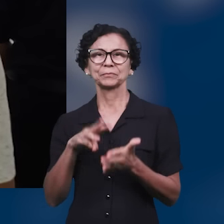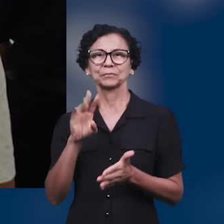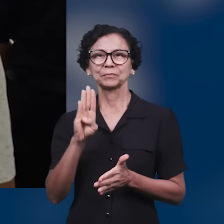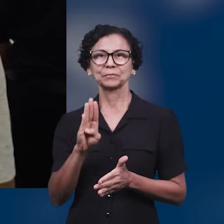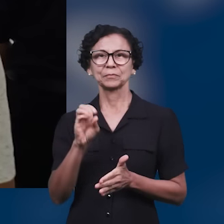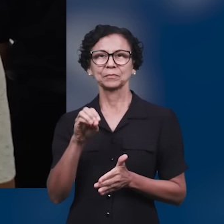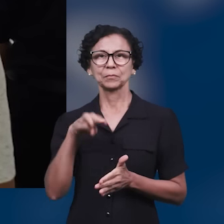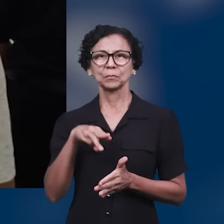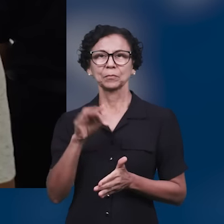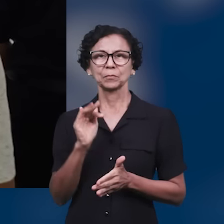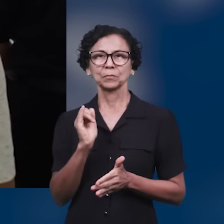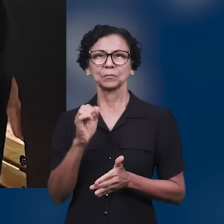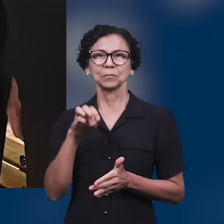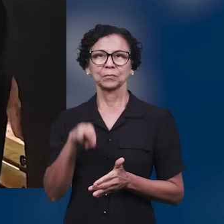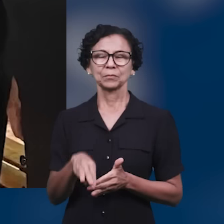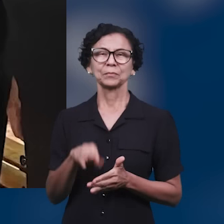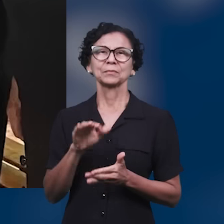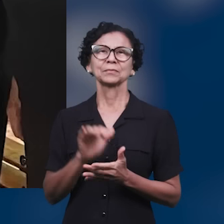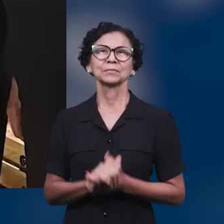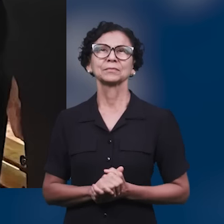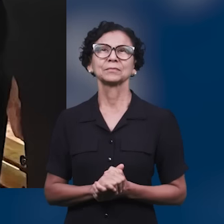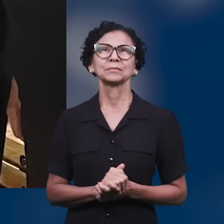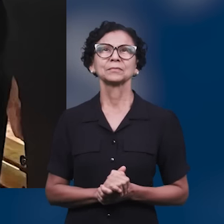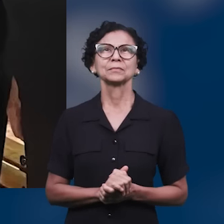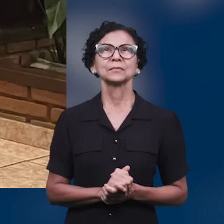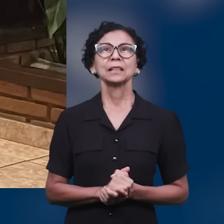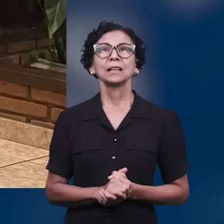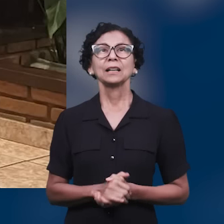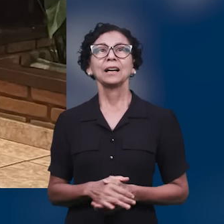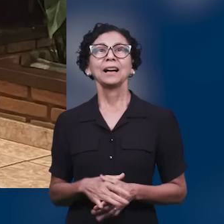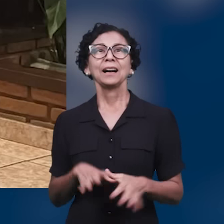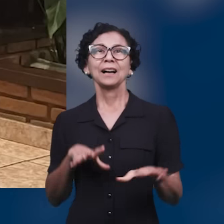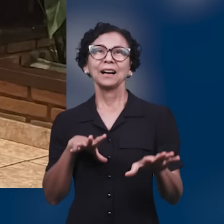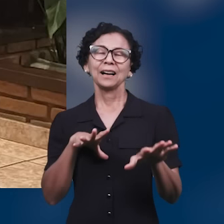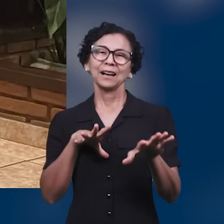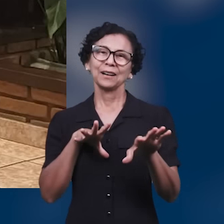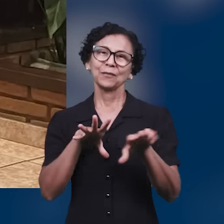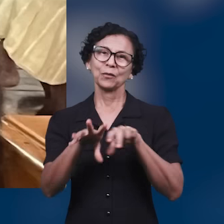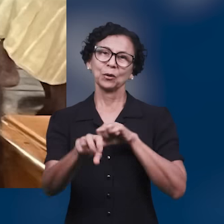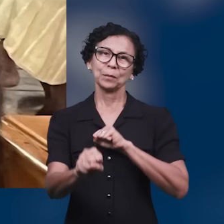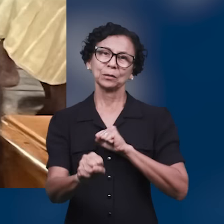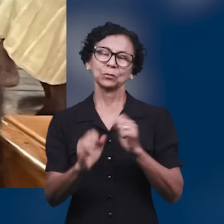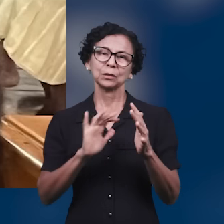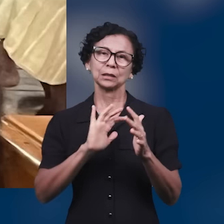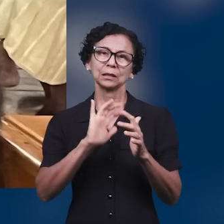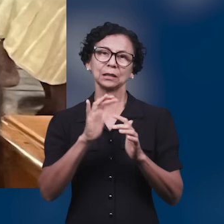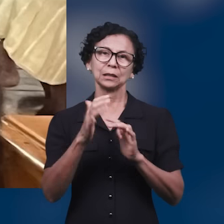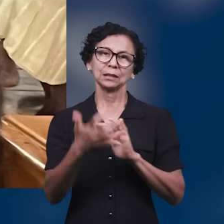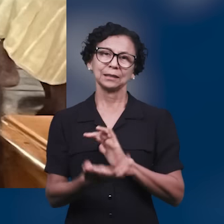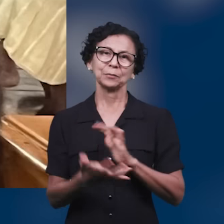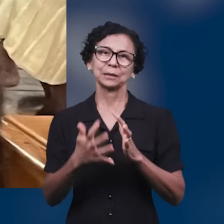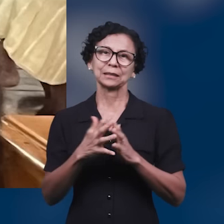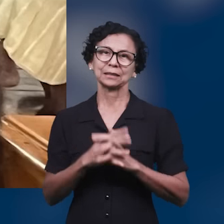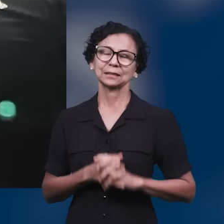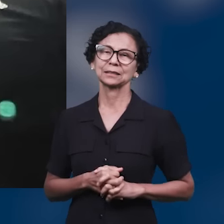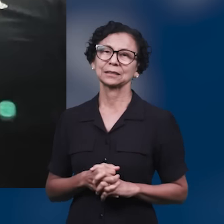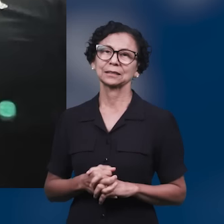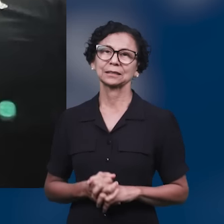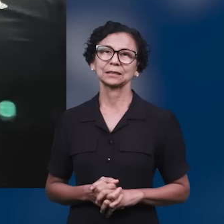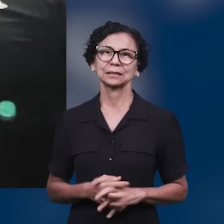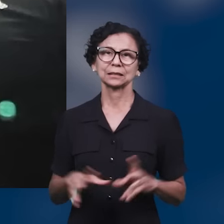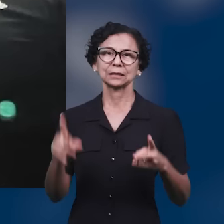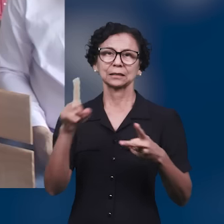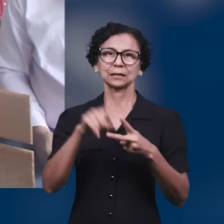louvado seja o nome do Senhor. Fotos do culto de formatura em Libras, das igrejas Itaú de Minas e